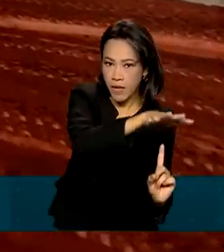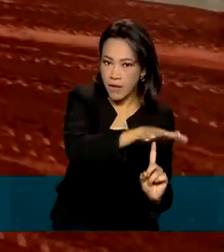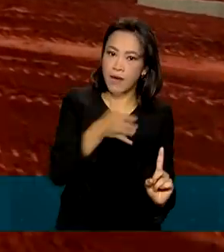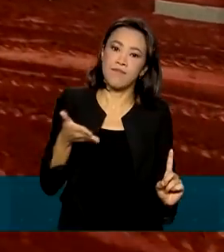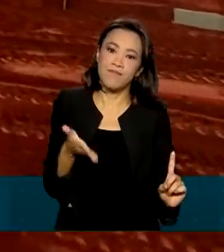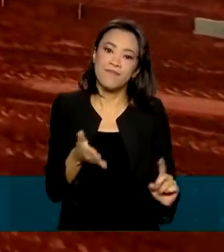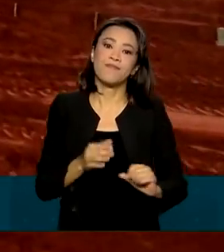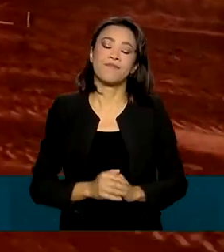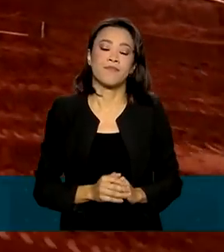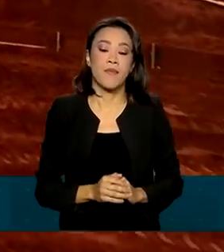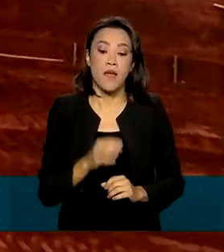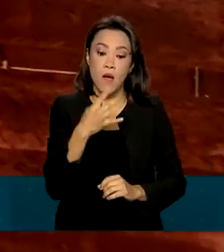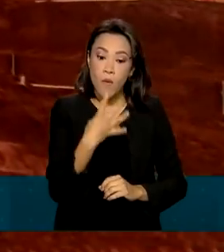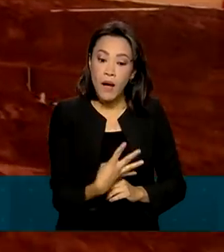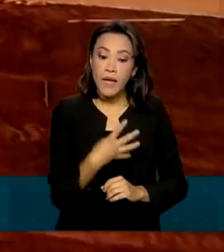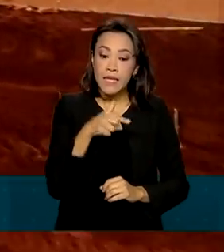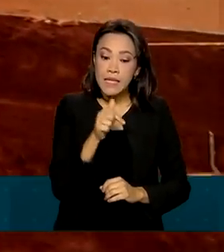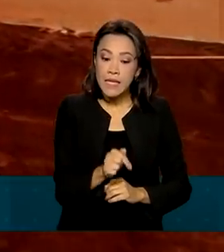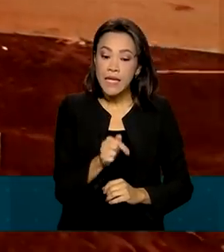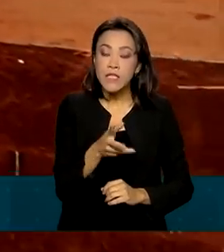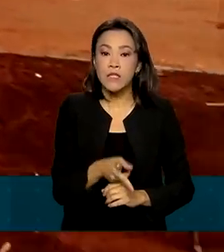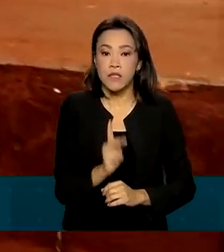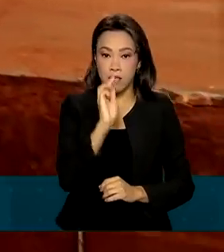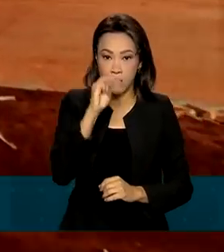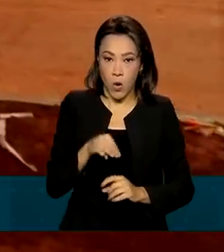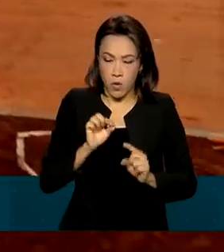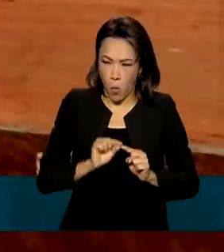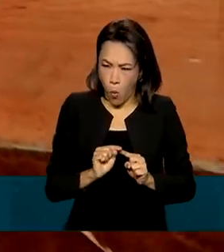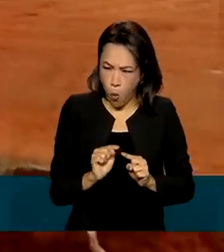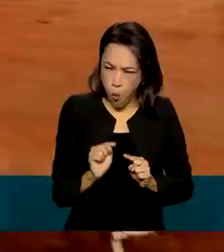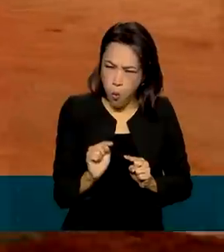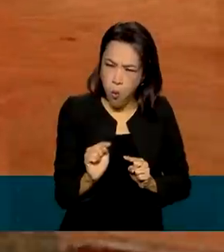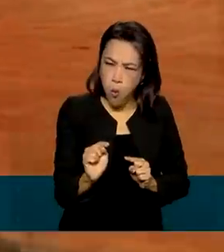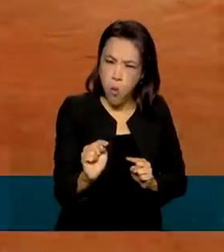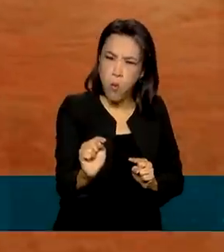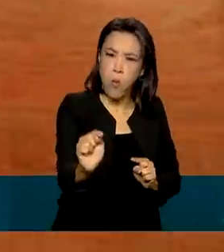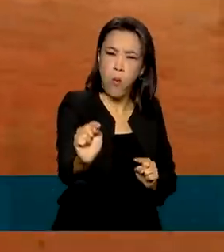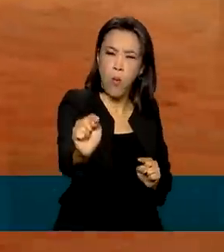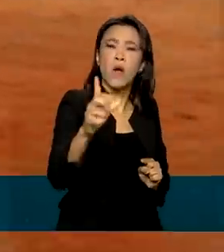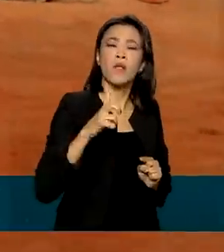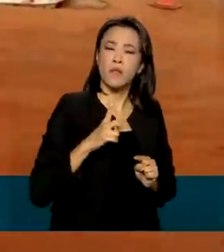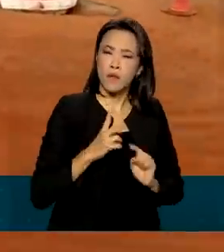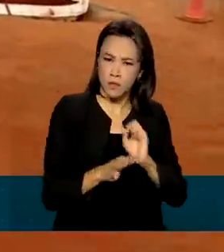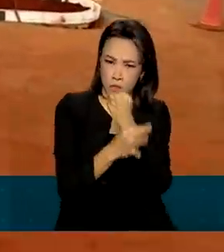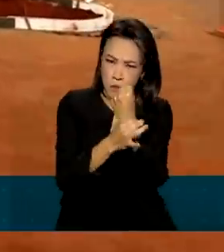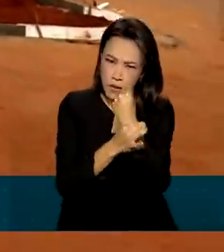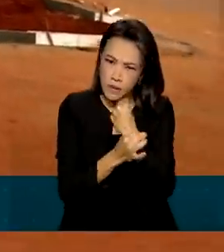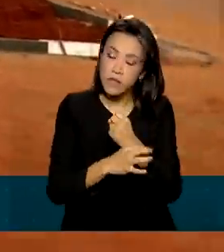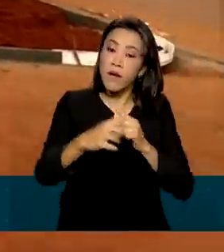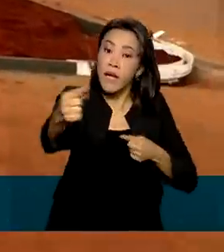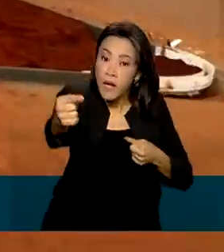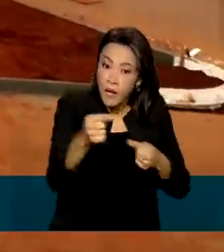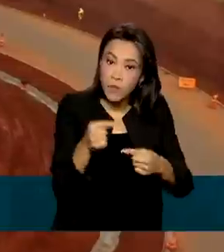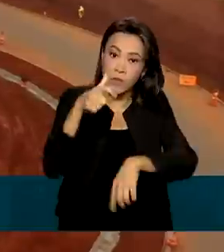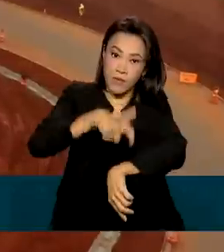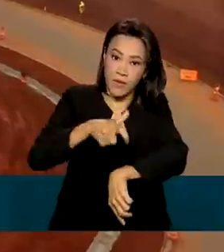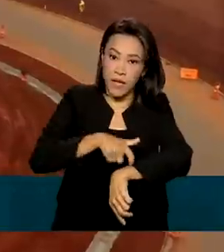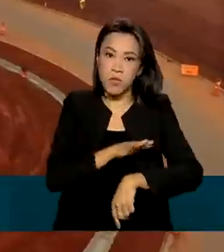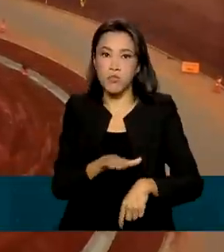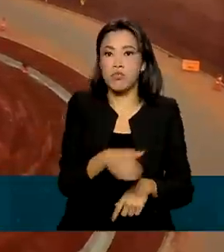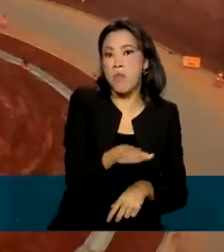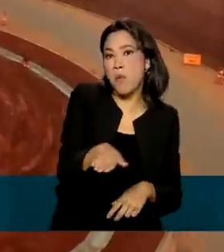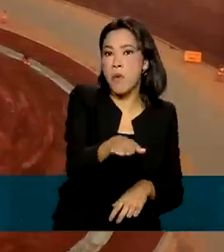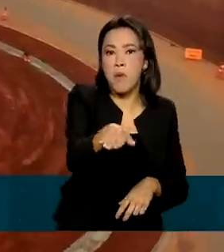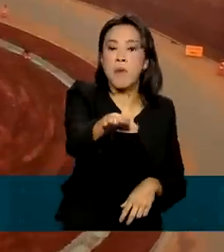São 47 quilômetros de estrada e, além da segurança e de diminuir o tempo no trajeto, a estrada também